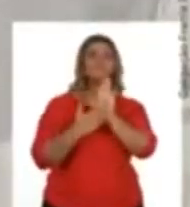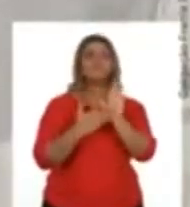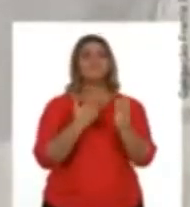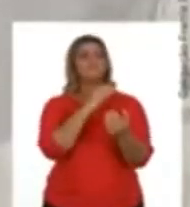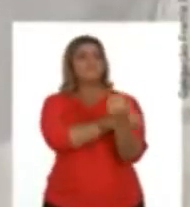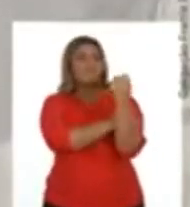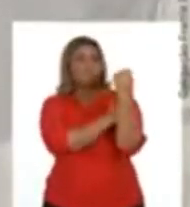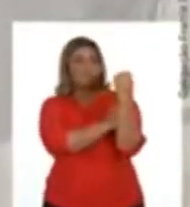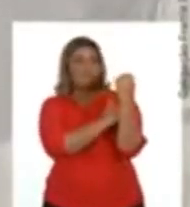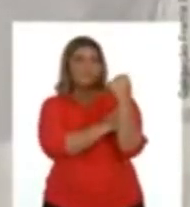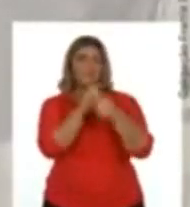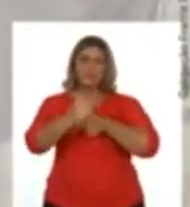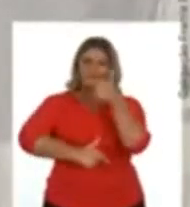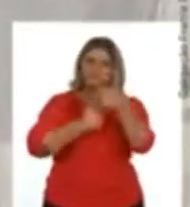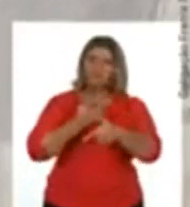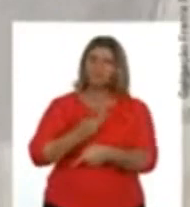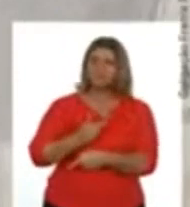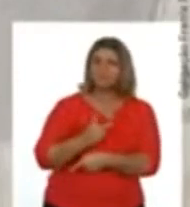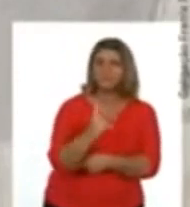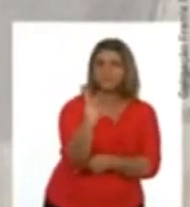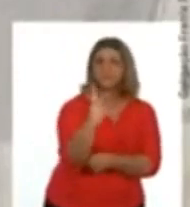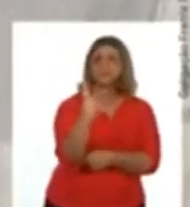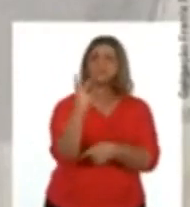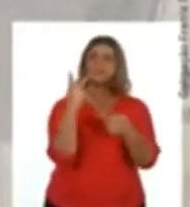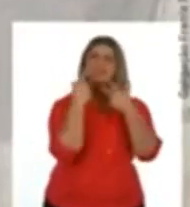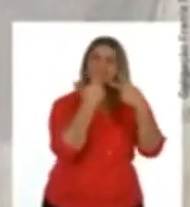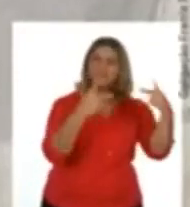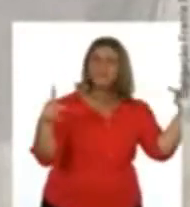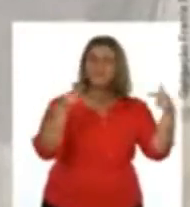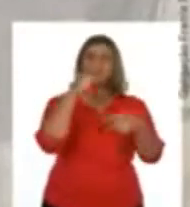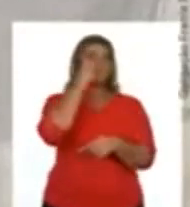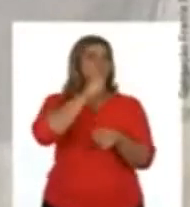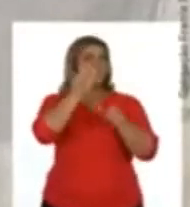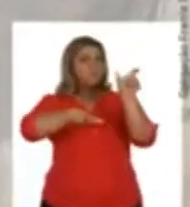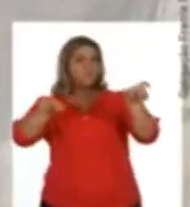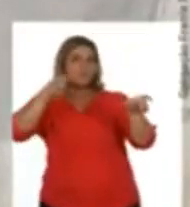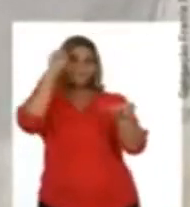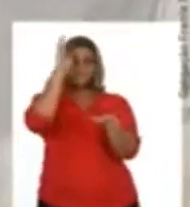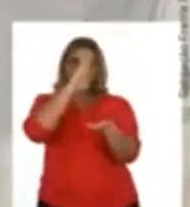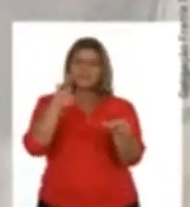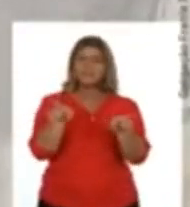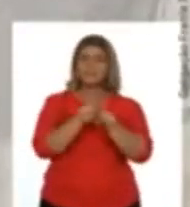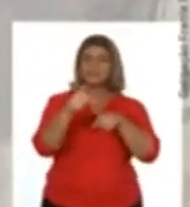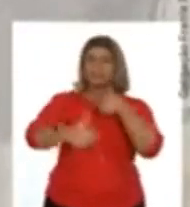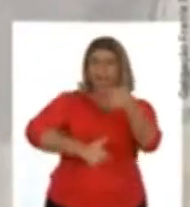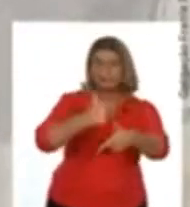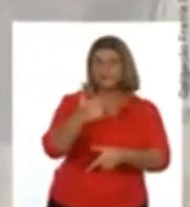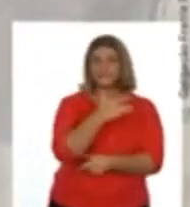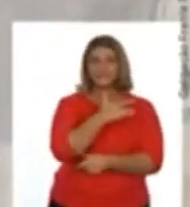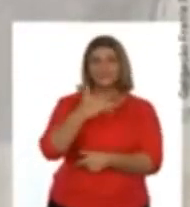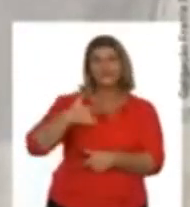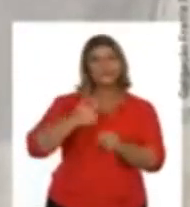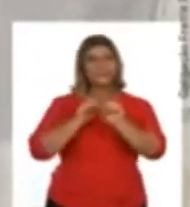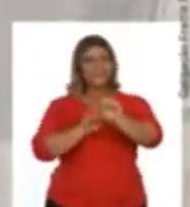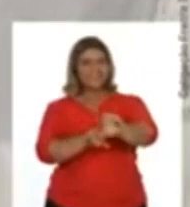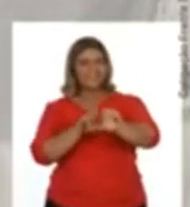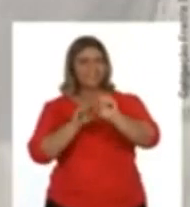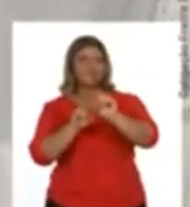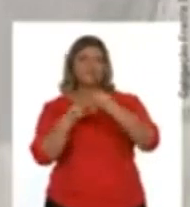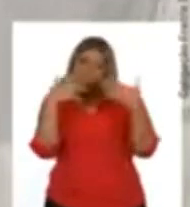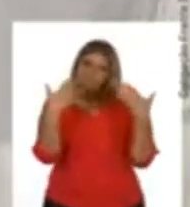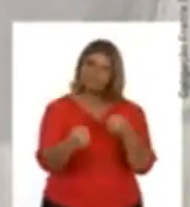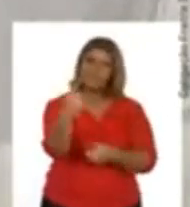pautas feministas, uma luta constante em prol de todas as mulheres brasileiras, dos trabalhadores, da saúde, da